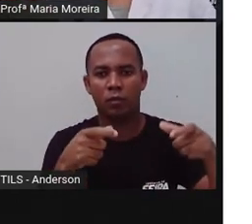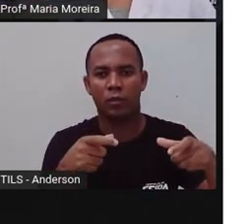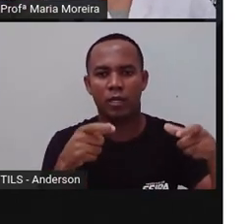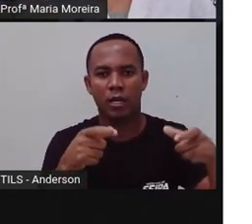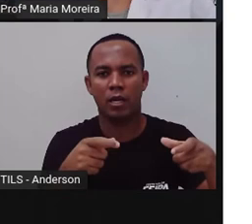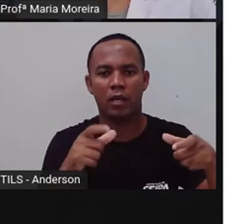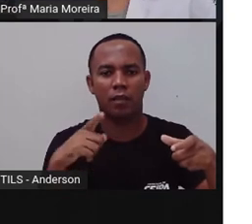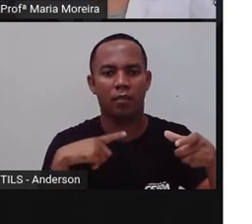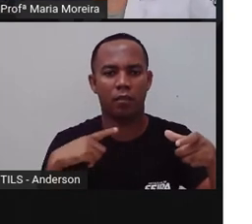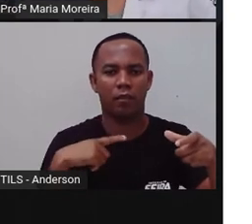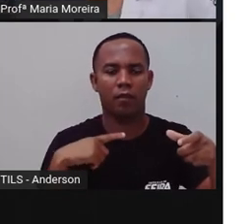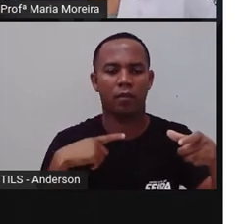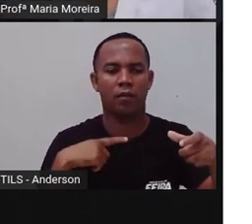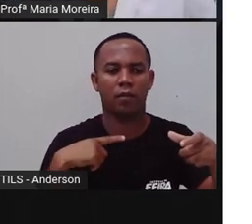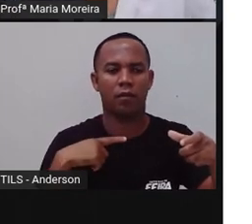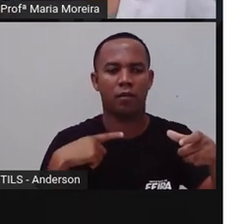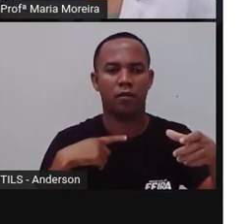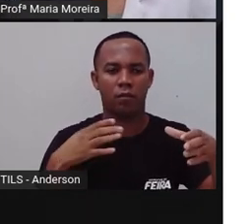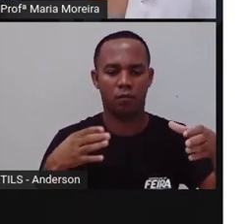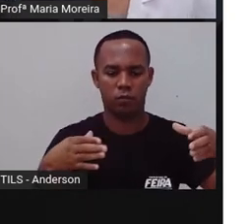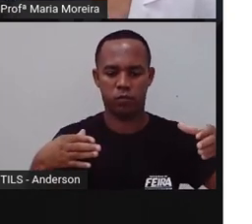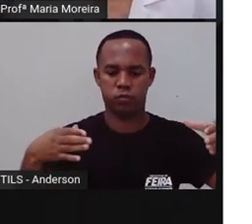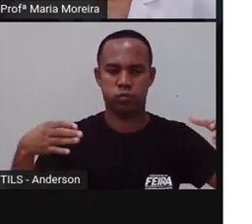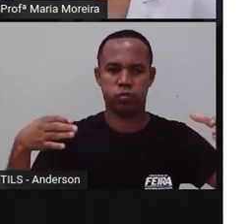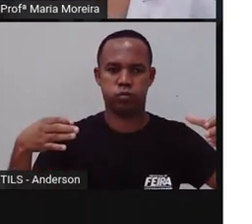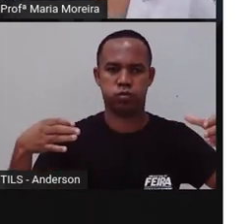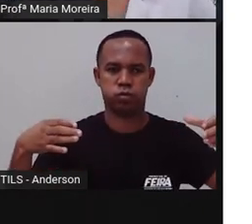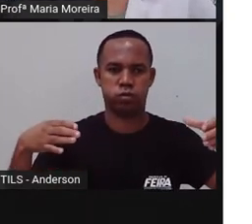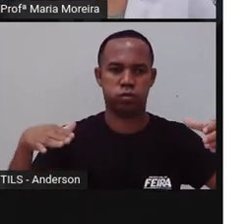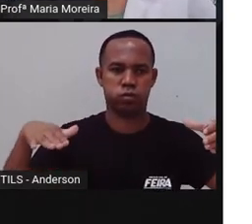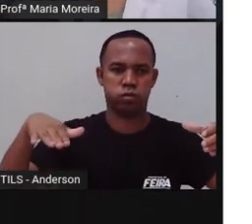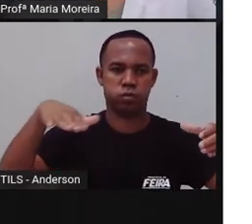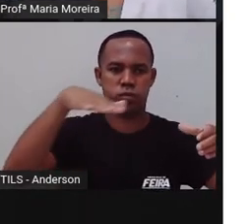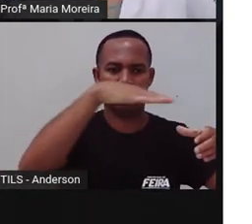abóbora gigante, na verdade, e ela meio que está abandonada.